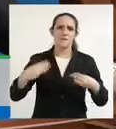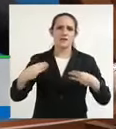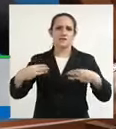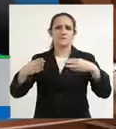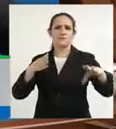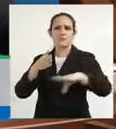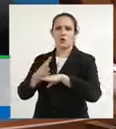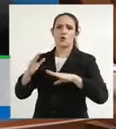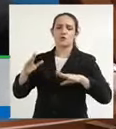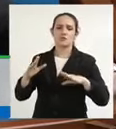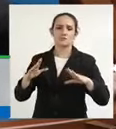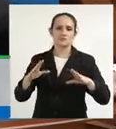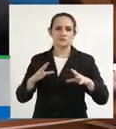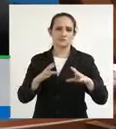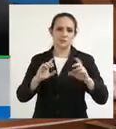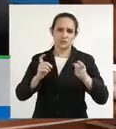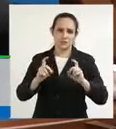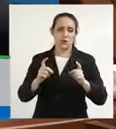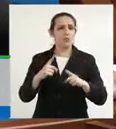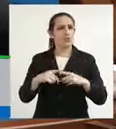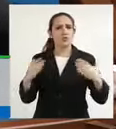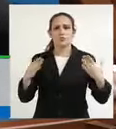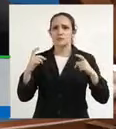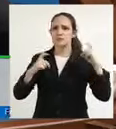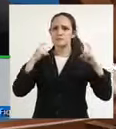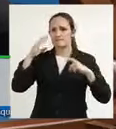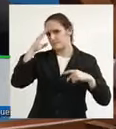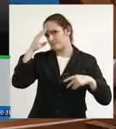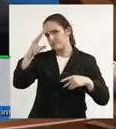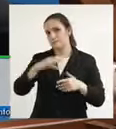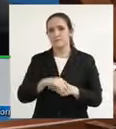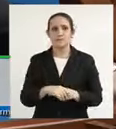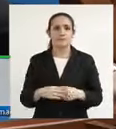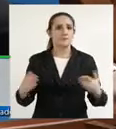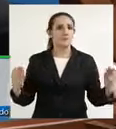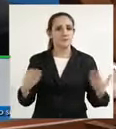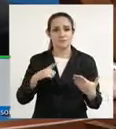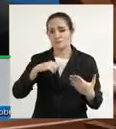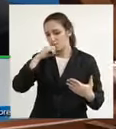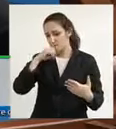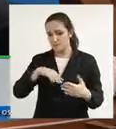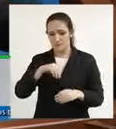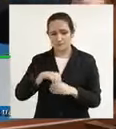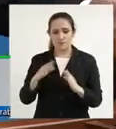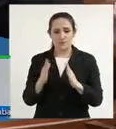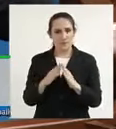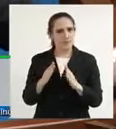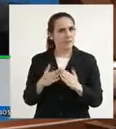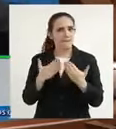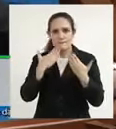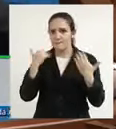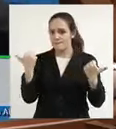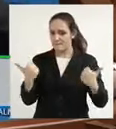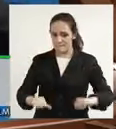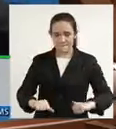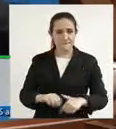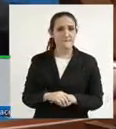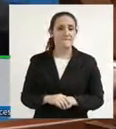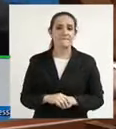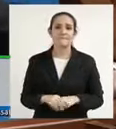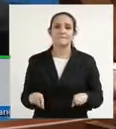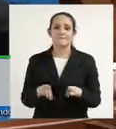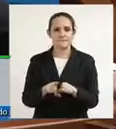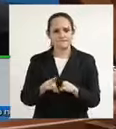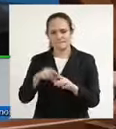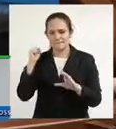hoje, obviamente, que é uma preocupação muito grande. A violência doméstica está se aumentando, o